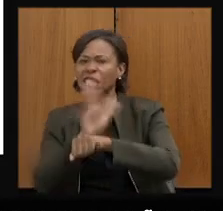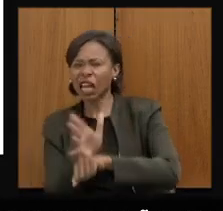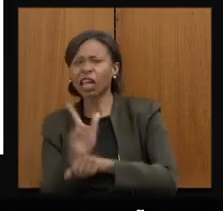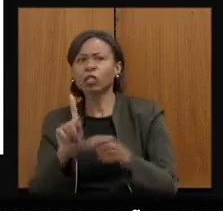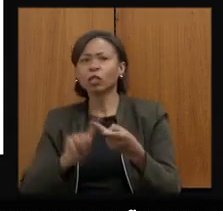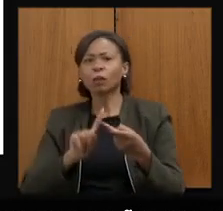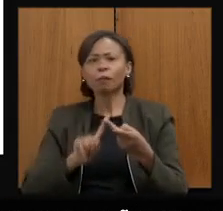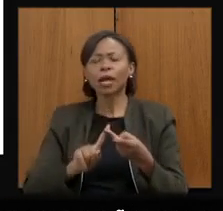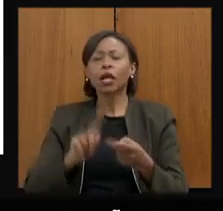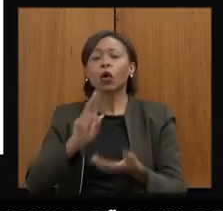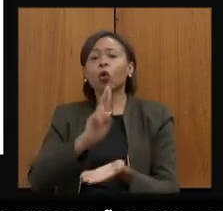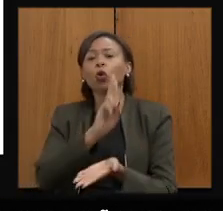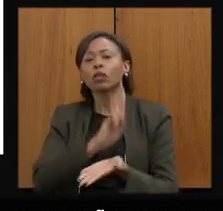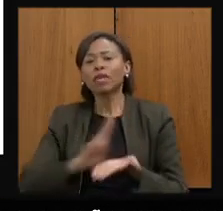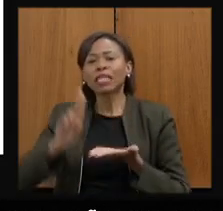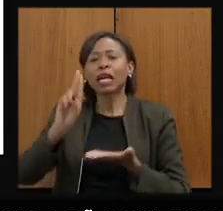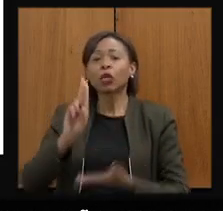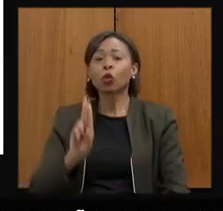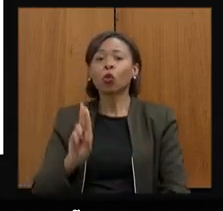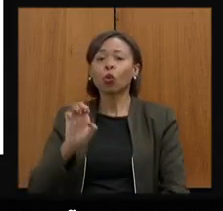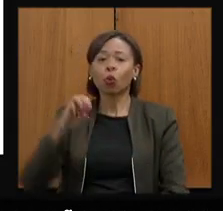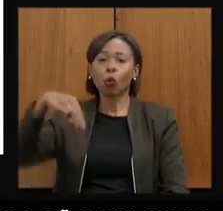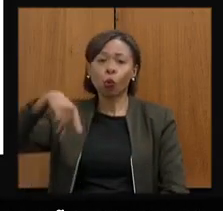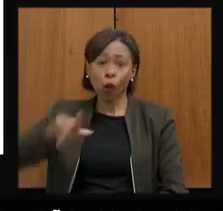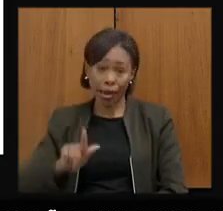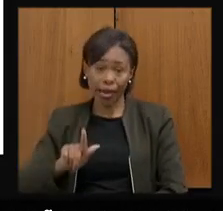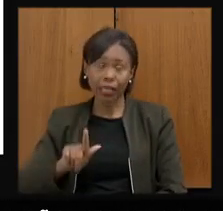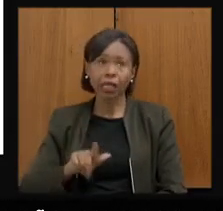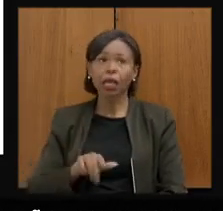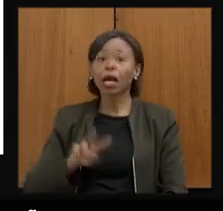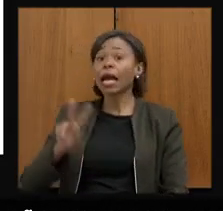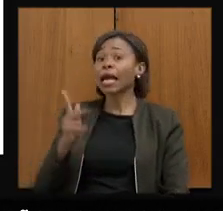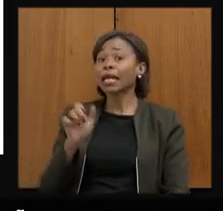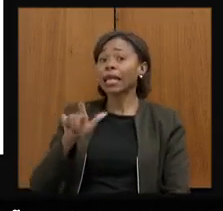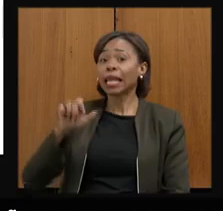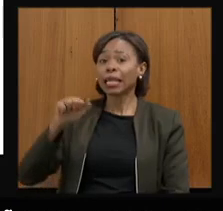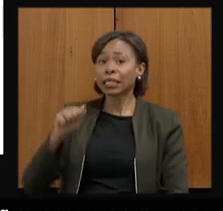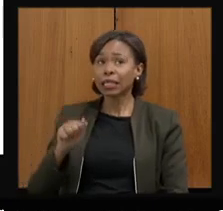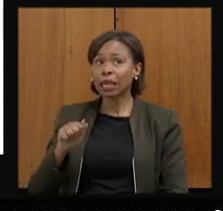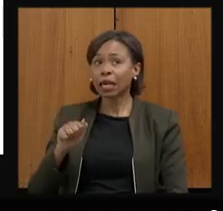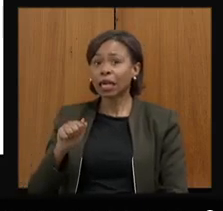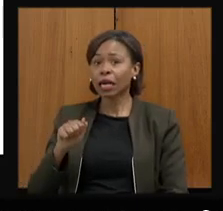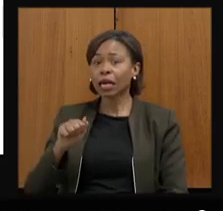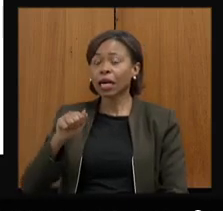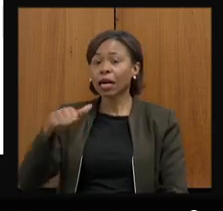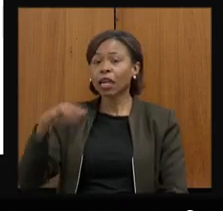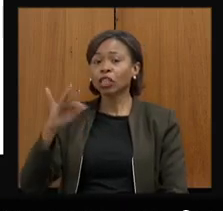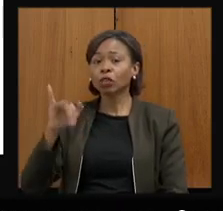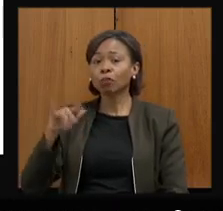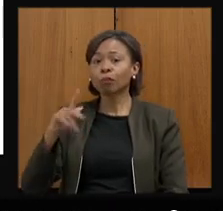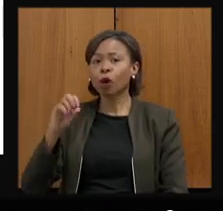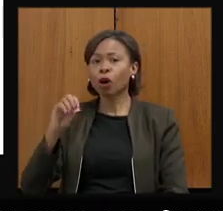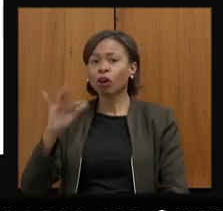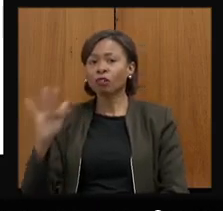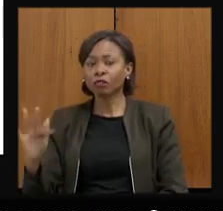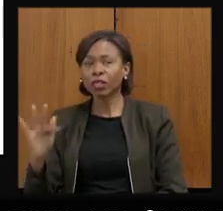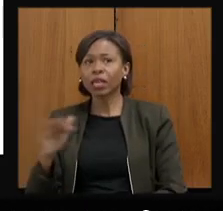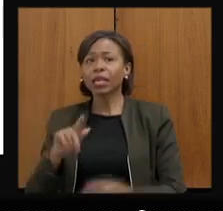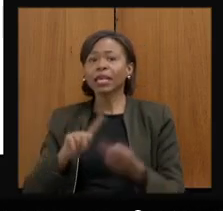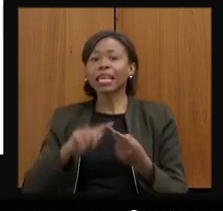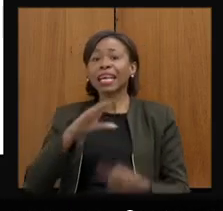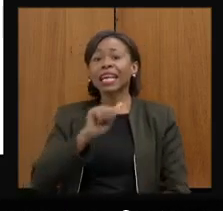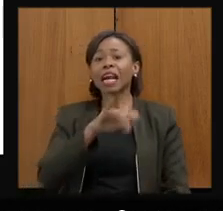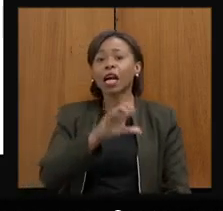Estadual de Minas Gerais, da nossa UENG, Helena Antipoff e FUCAM, a Fundação Educacional Caio Martins, que são instituições